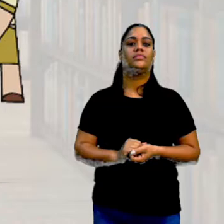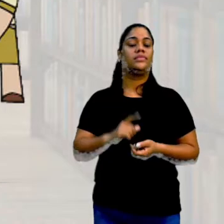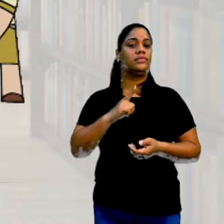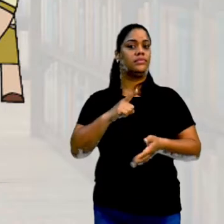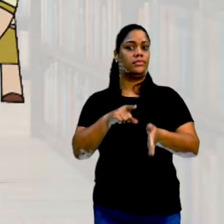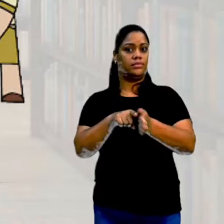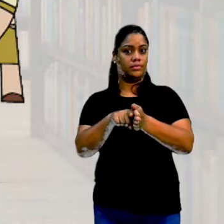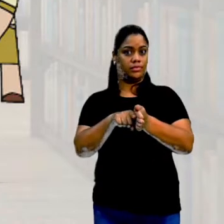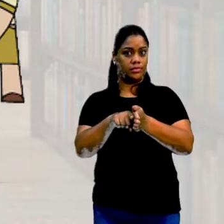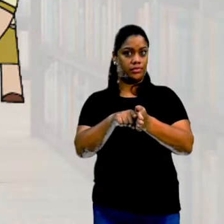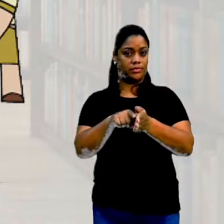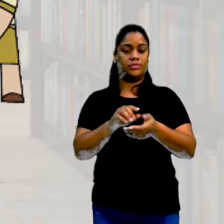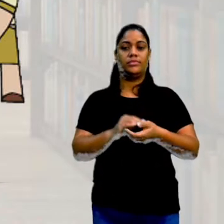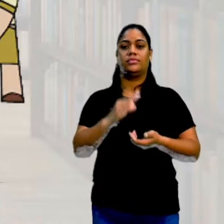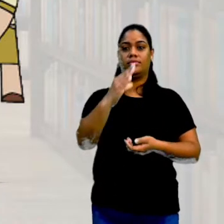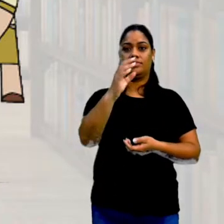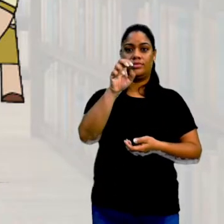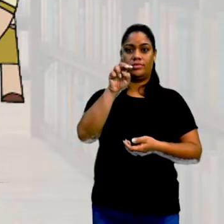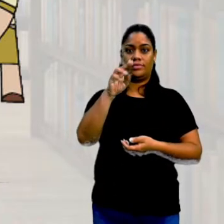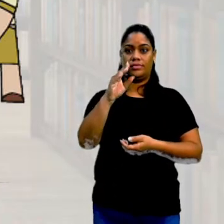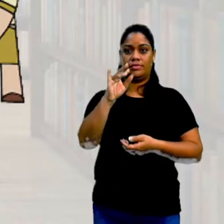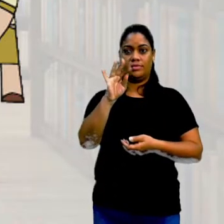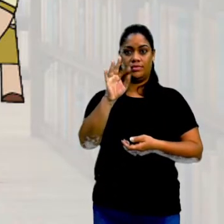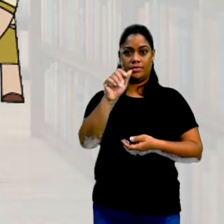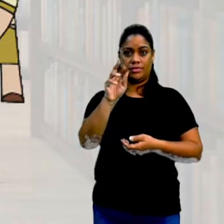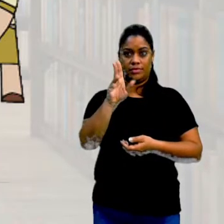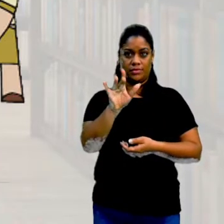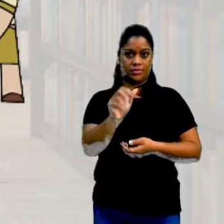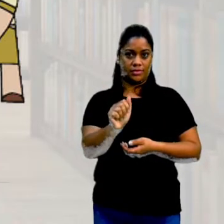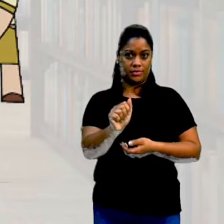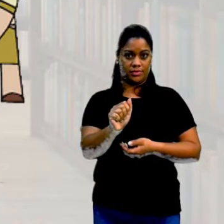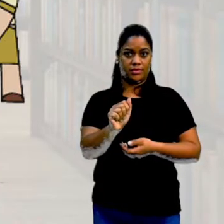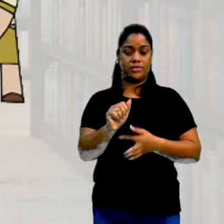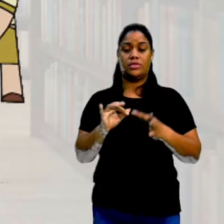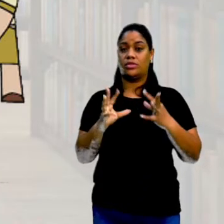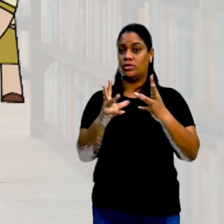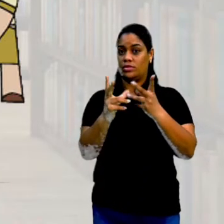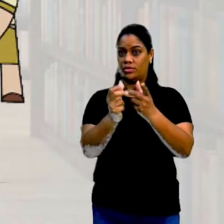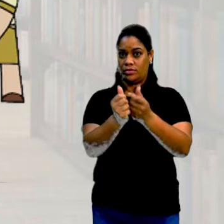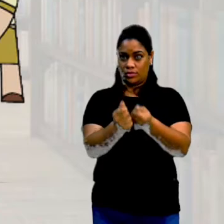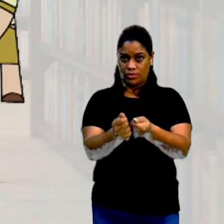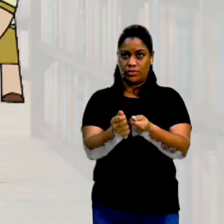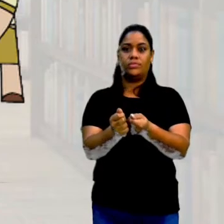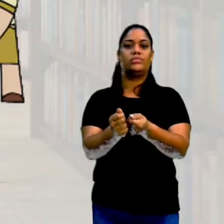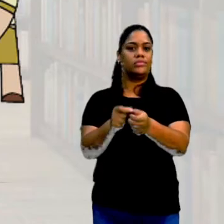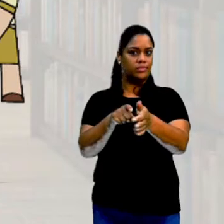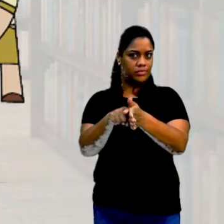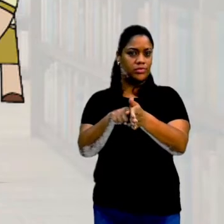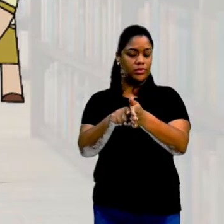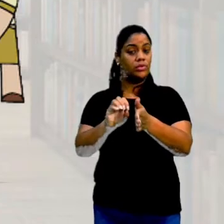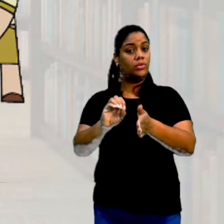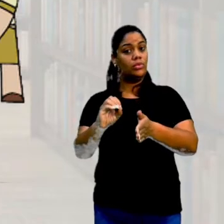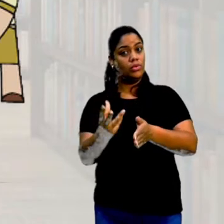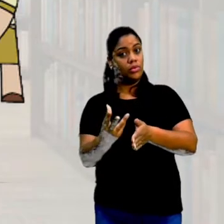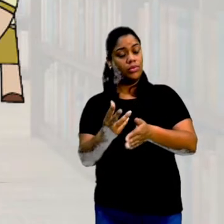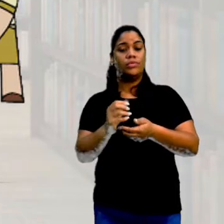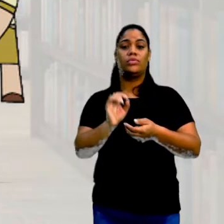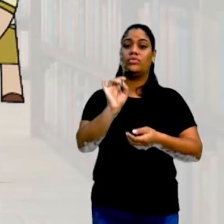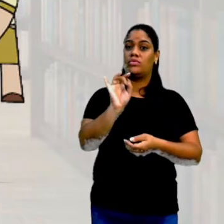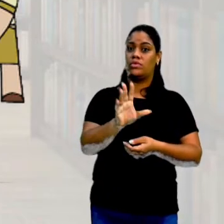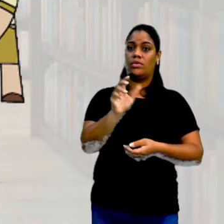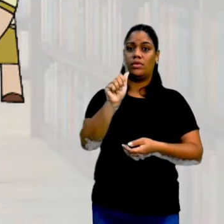pesquisa chamada censitária, está certo? Onde todo mundo é pesquisado. Ou a gente tem uma